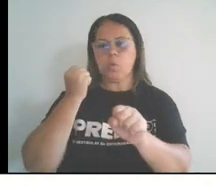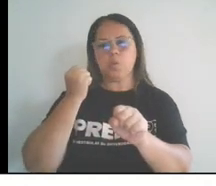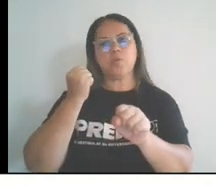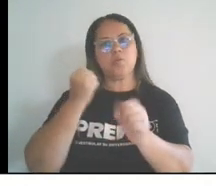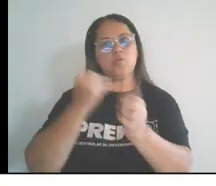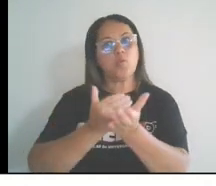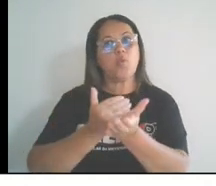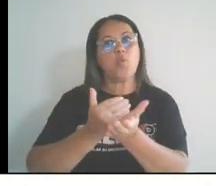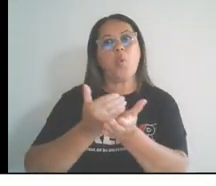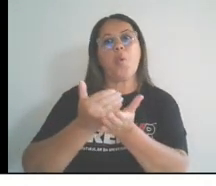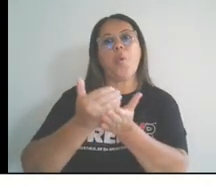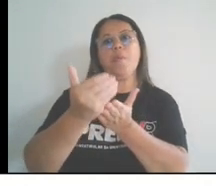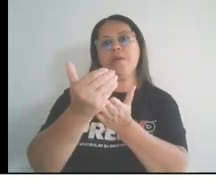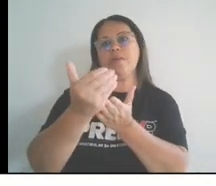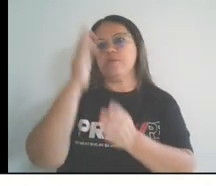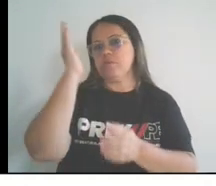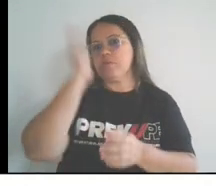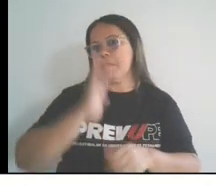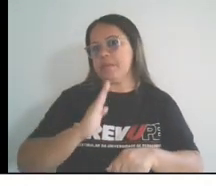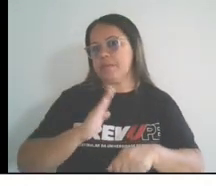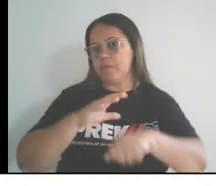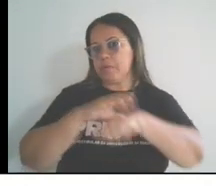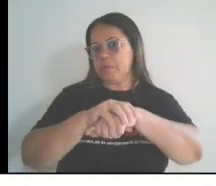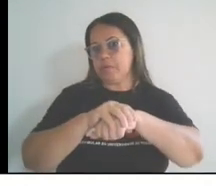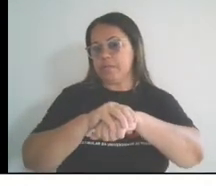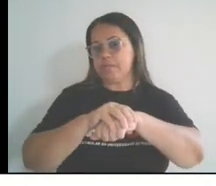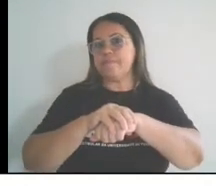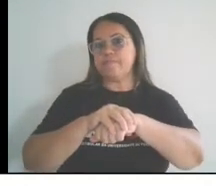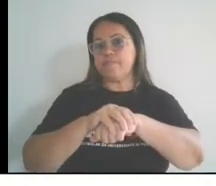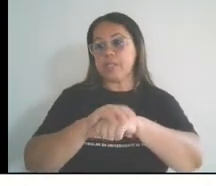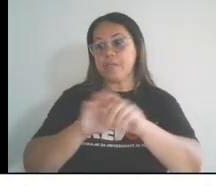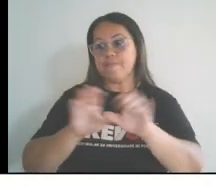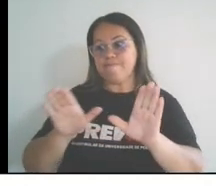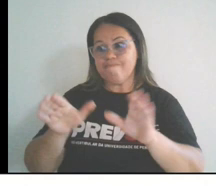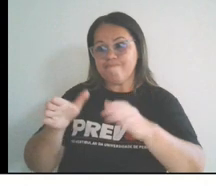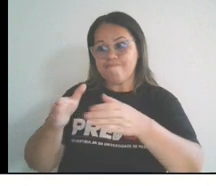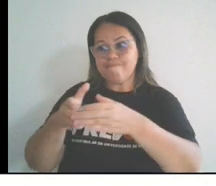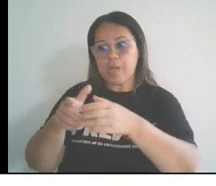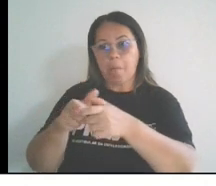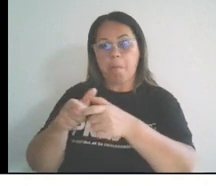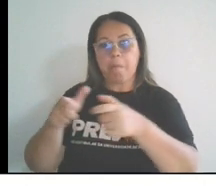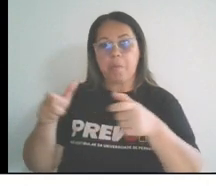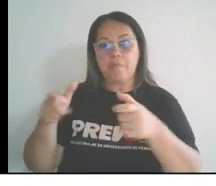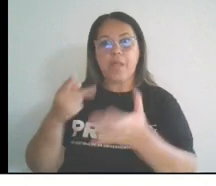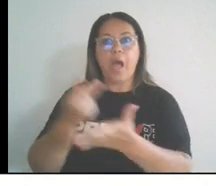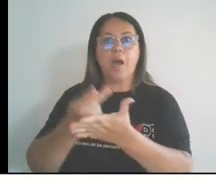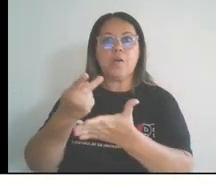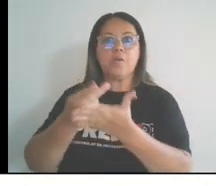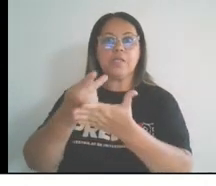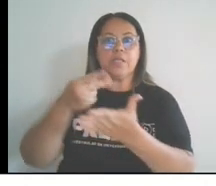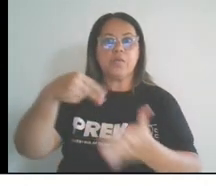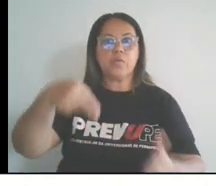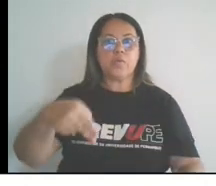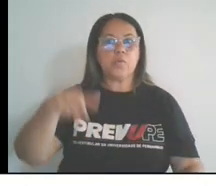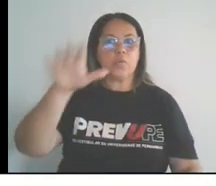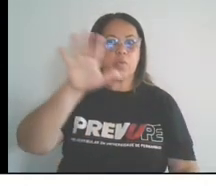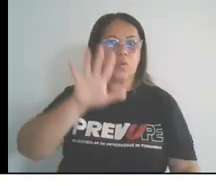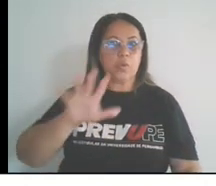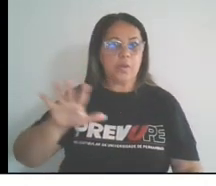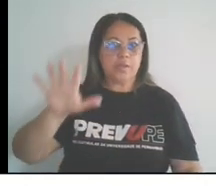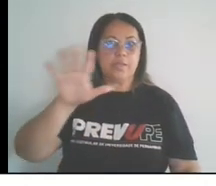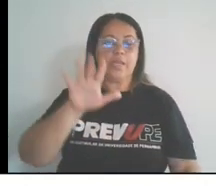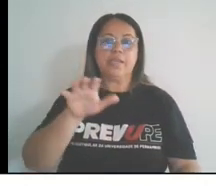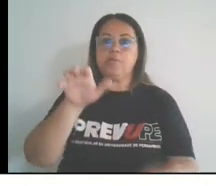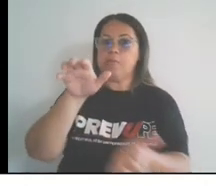do Brasil colonial. A maior concentração deles ocorreu no Nordeste, principalmente entre os estados,